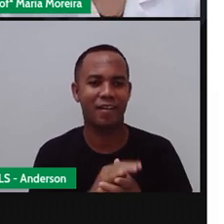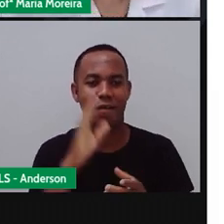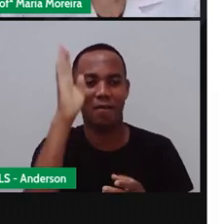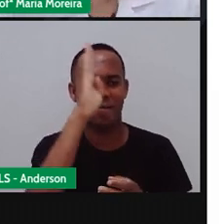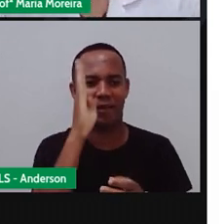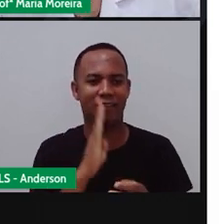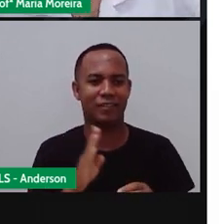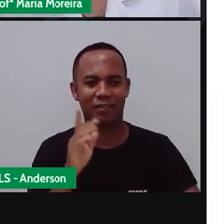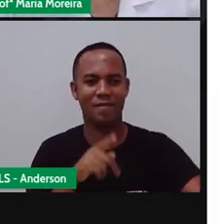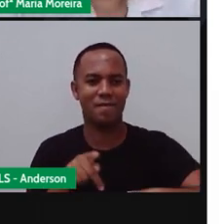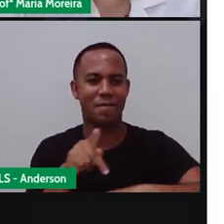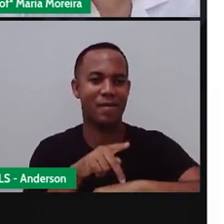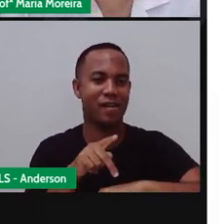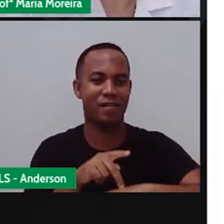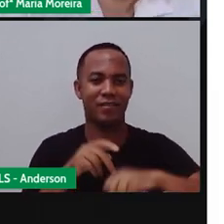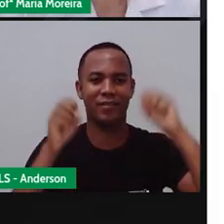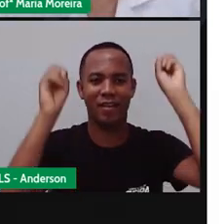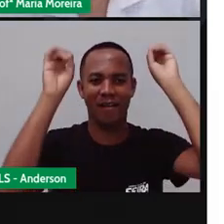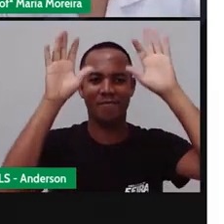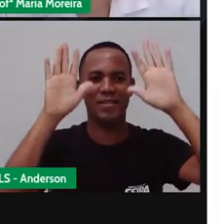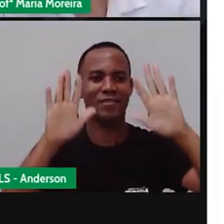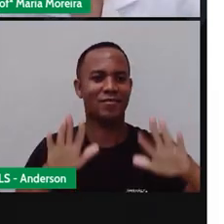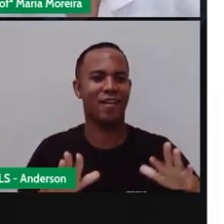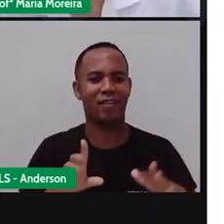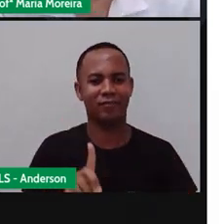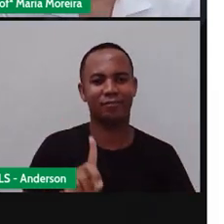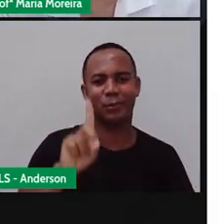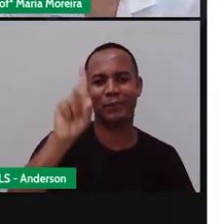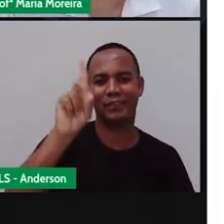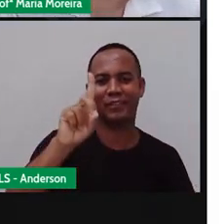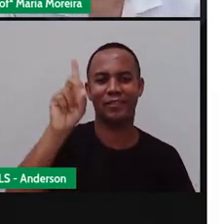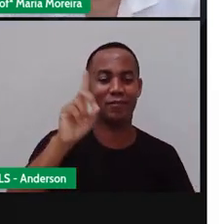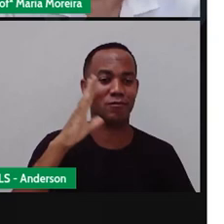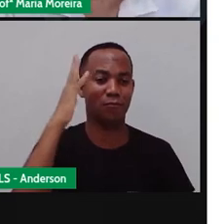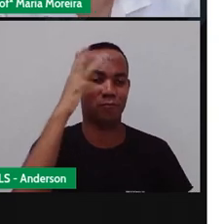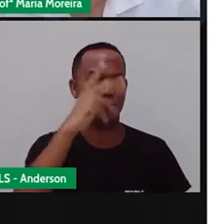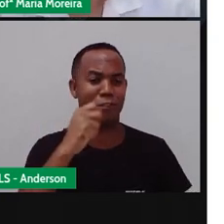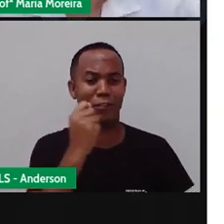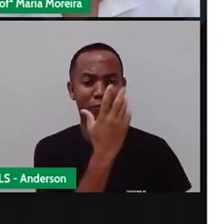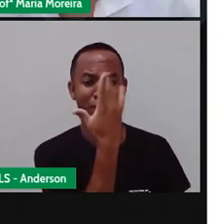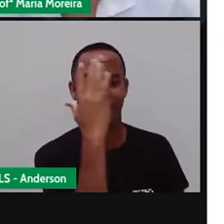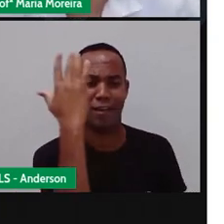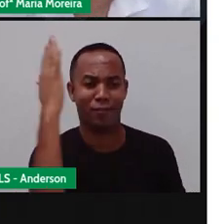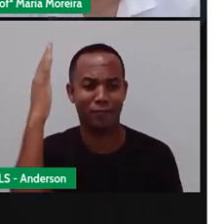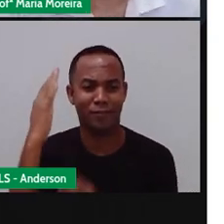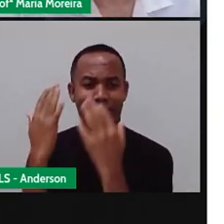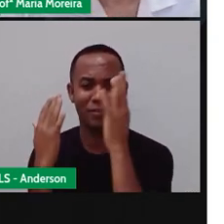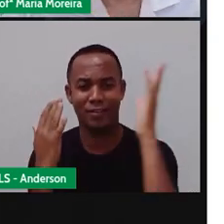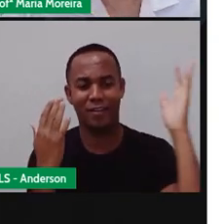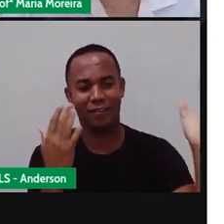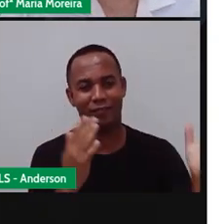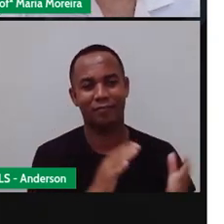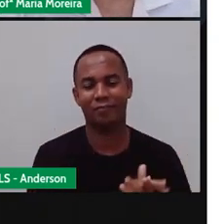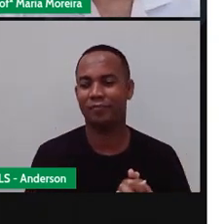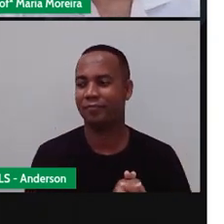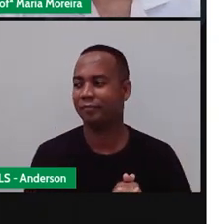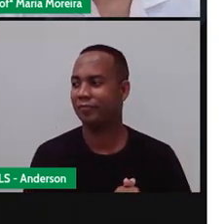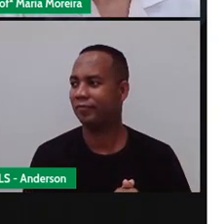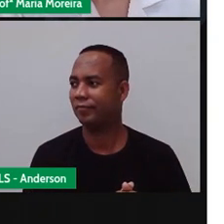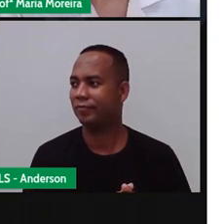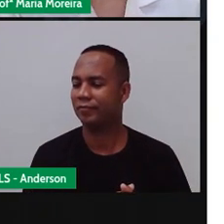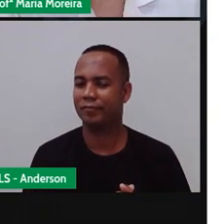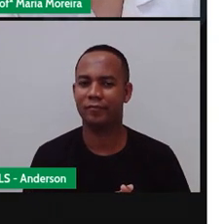abençoado por Deus e bonito por natureza, mas que beleza. Vamos lá.